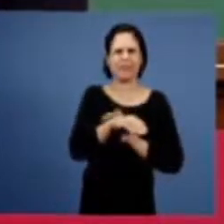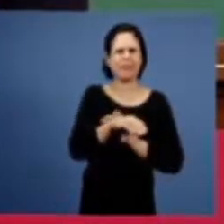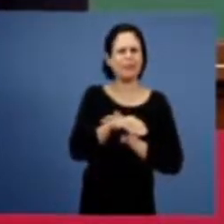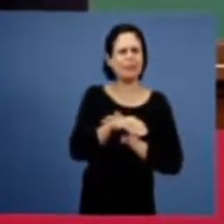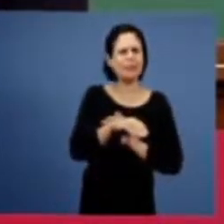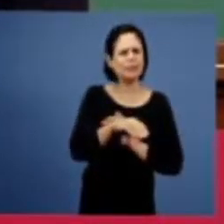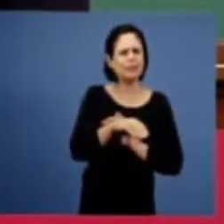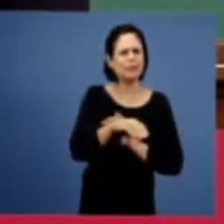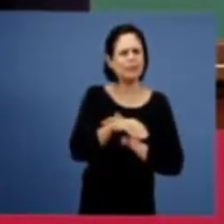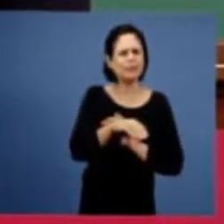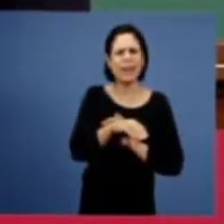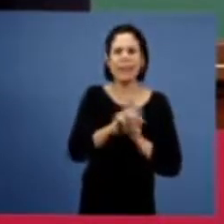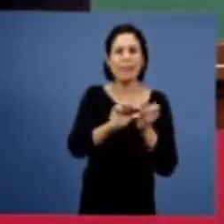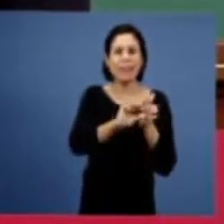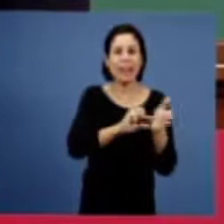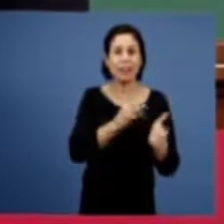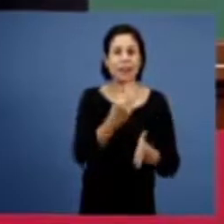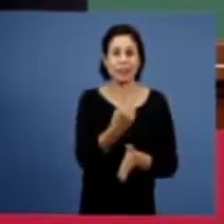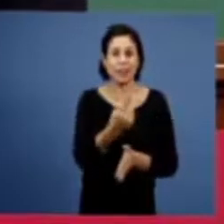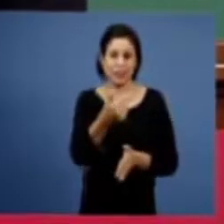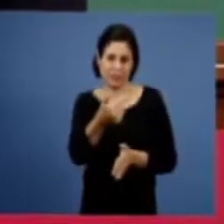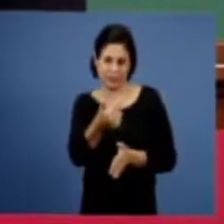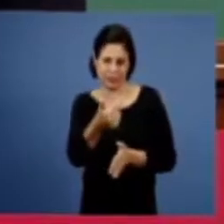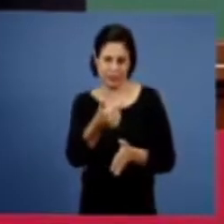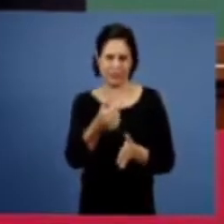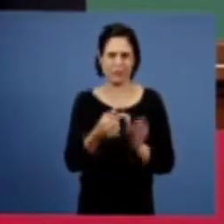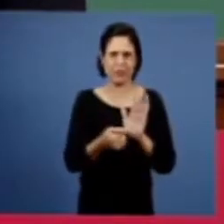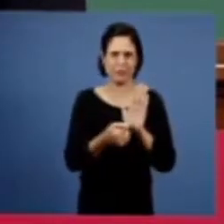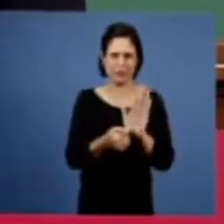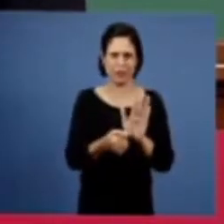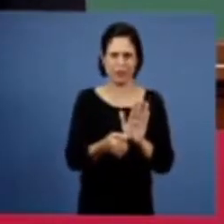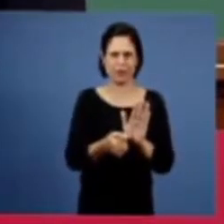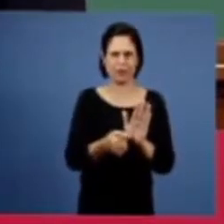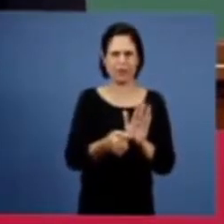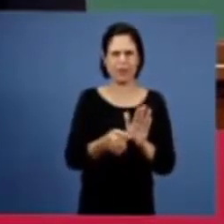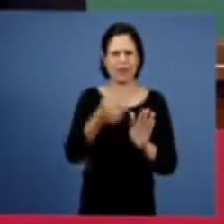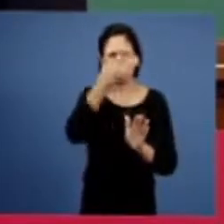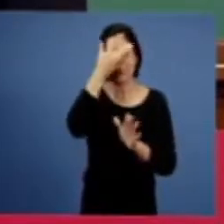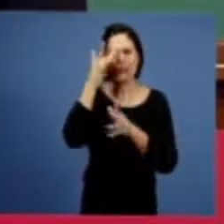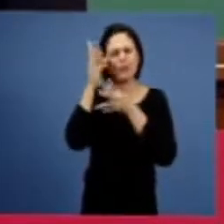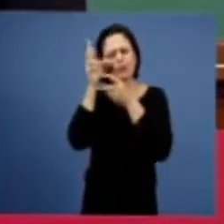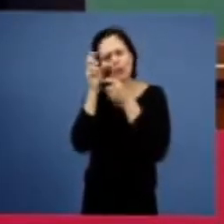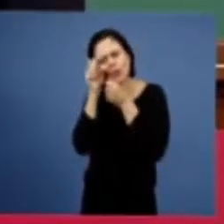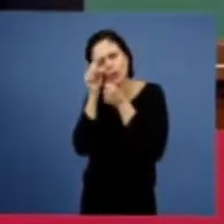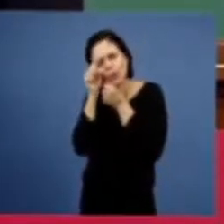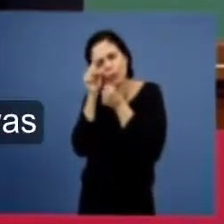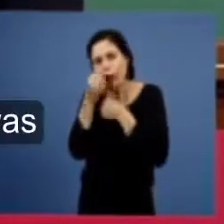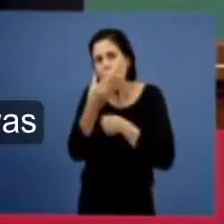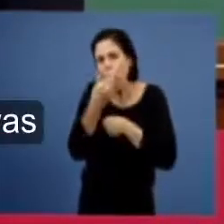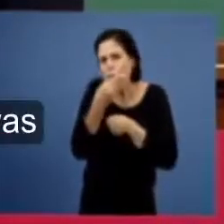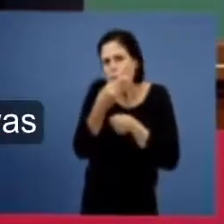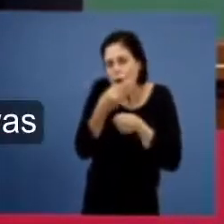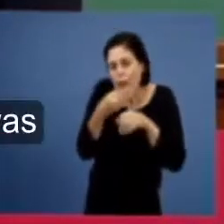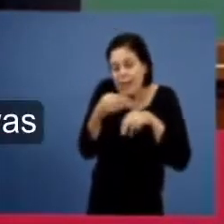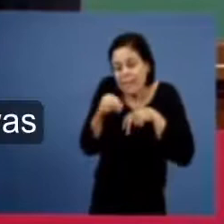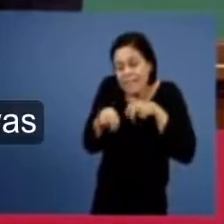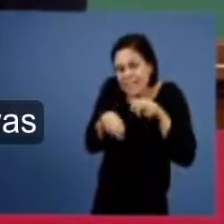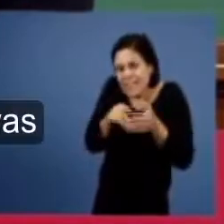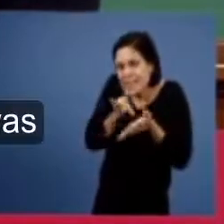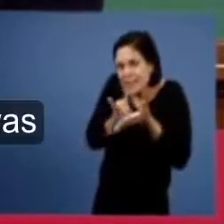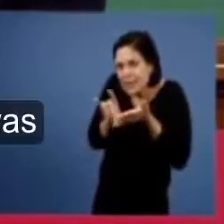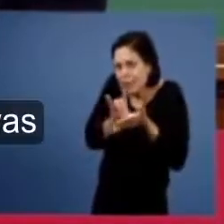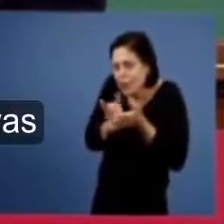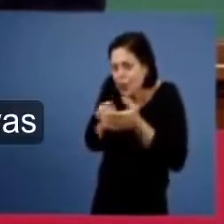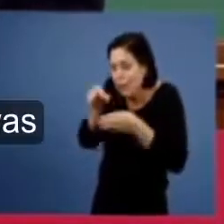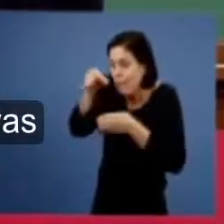aqui no verso 25 quando diz assim mas dormindo os homens veio o inimigo e semeou o joio no meio do trigo e retirou-se